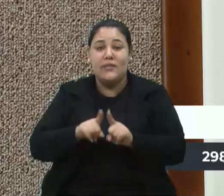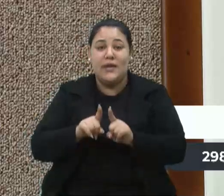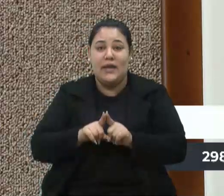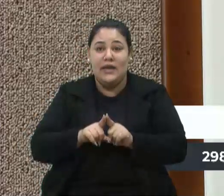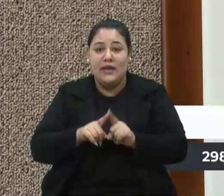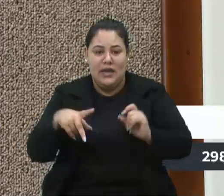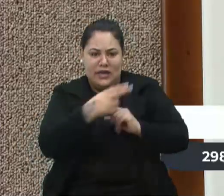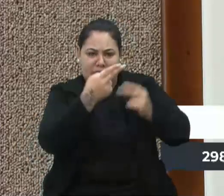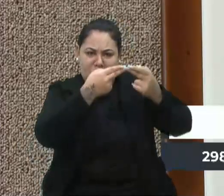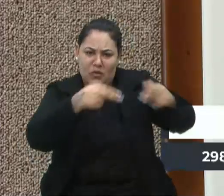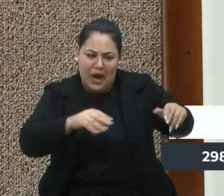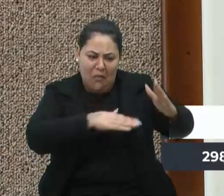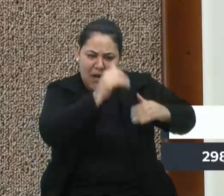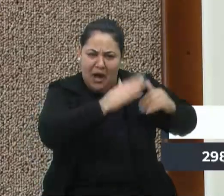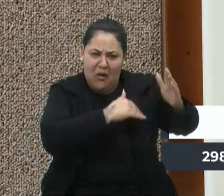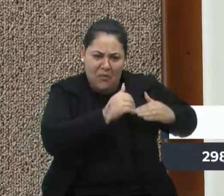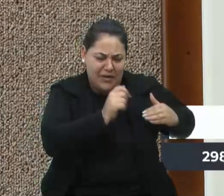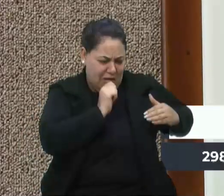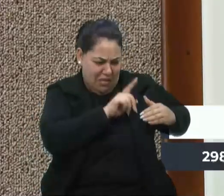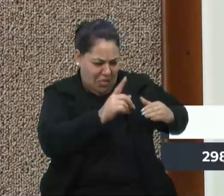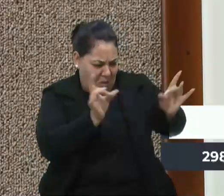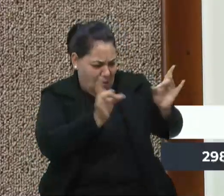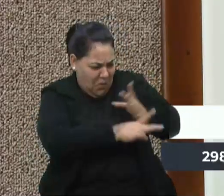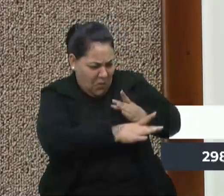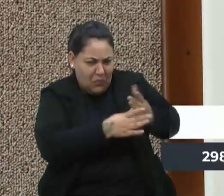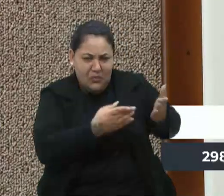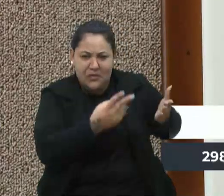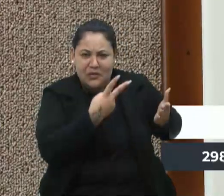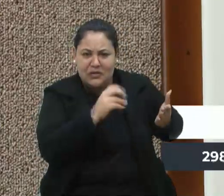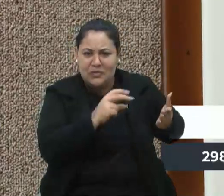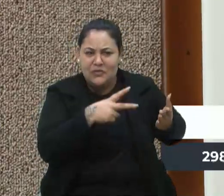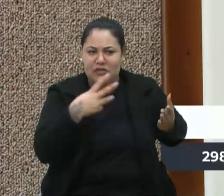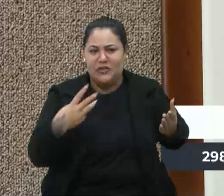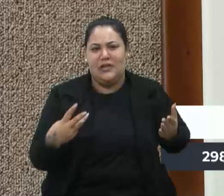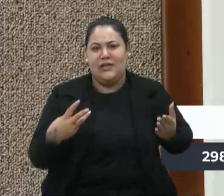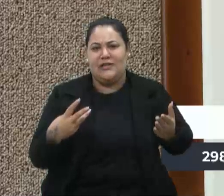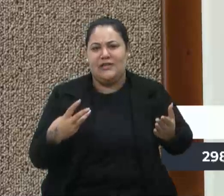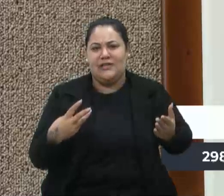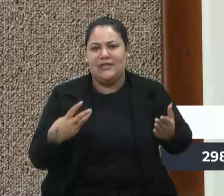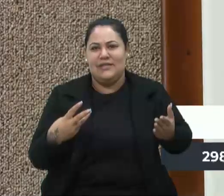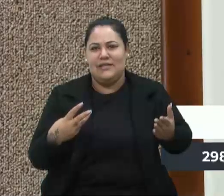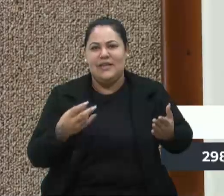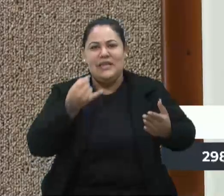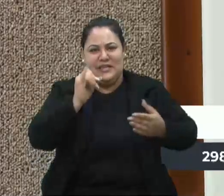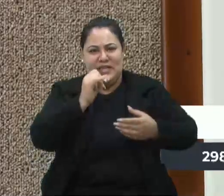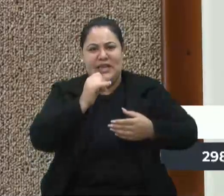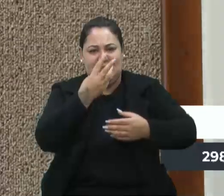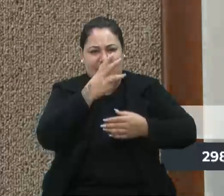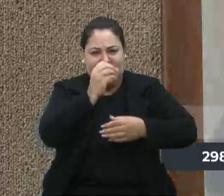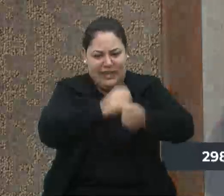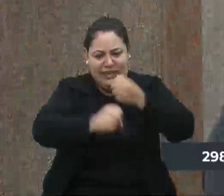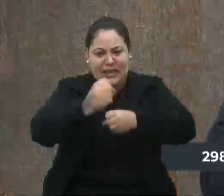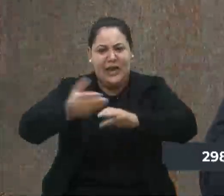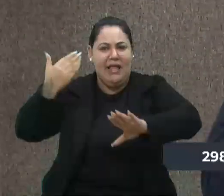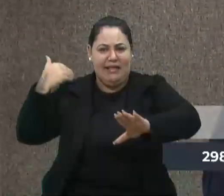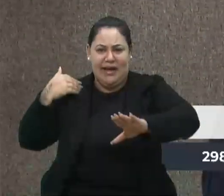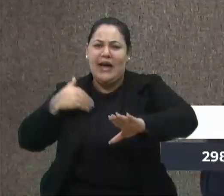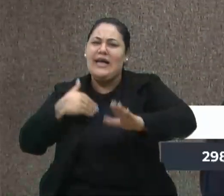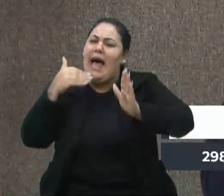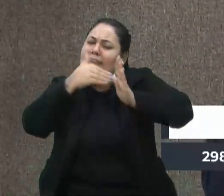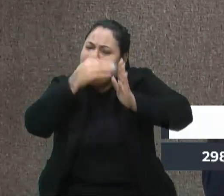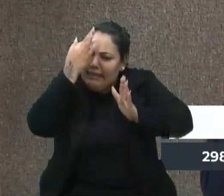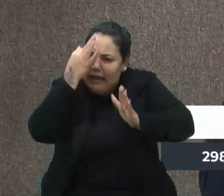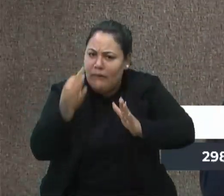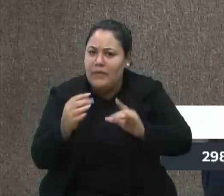Inaugurar obra inacabada em pleno 2023, se fosse há 30 anos atrás, a gente entendia, mas agora não. A gente tem